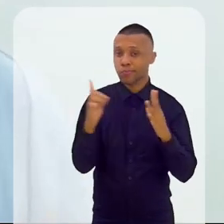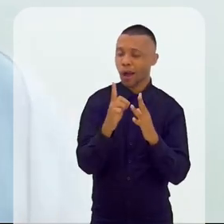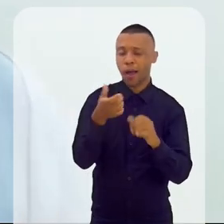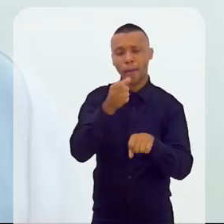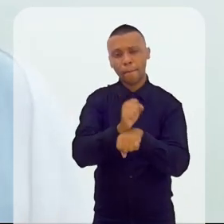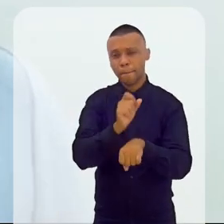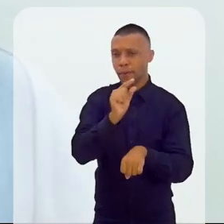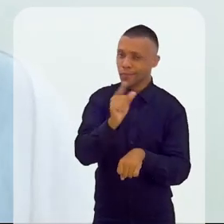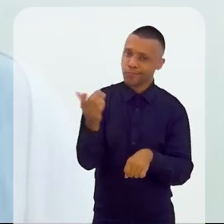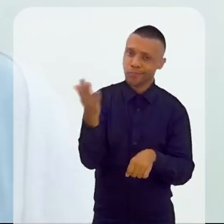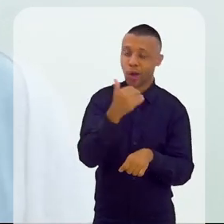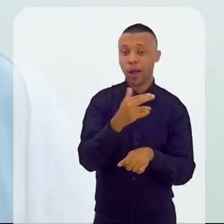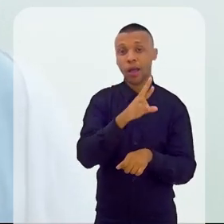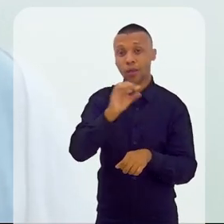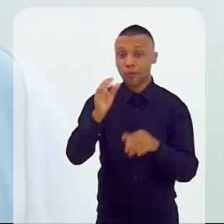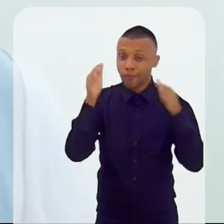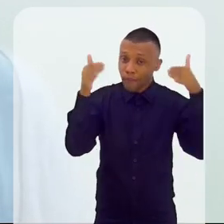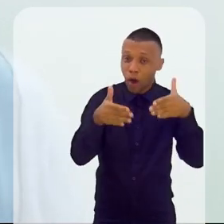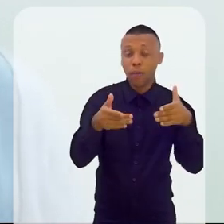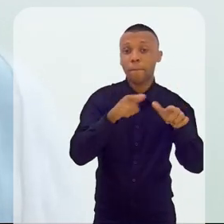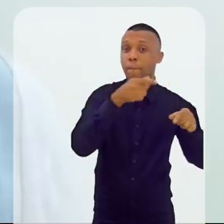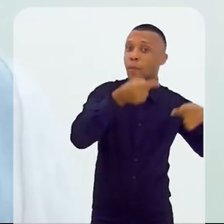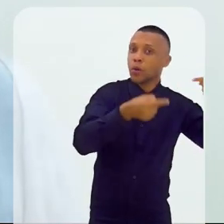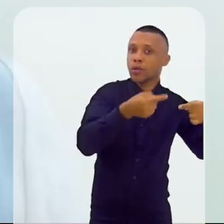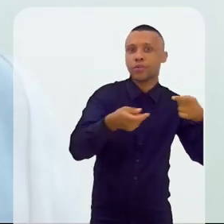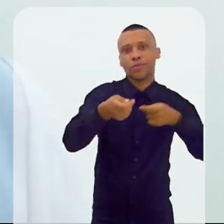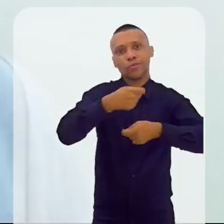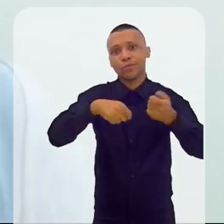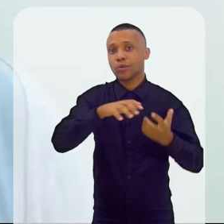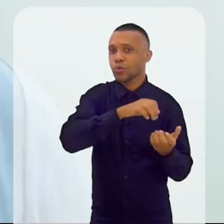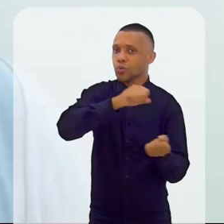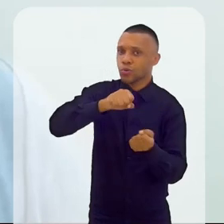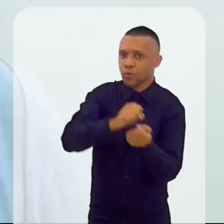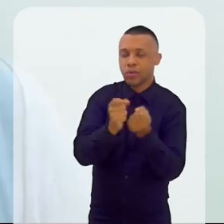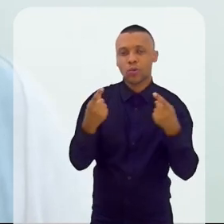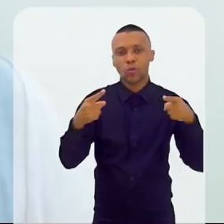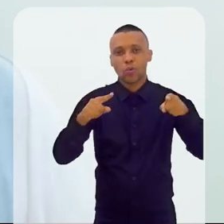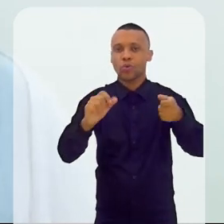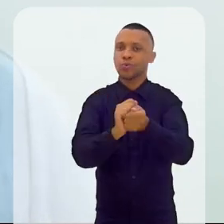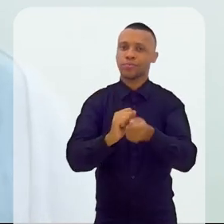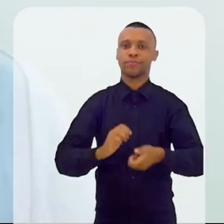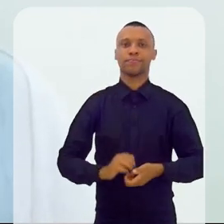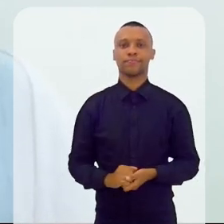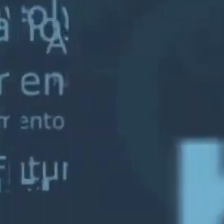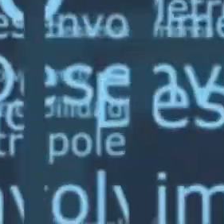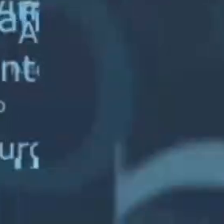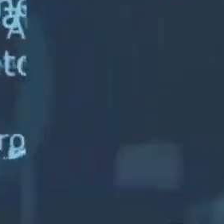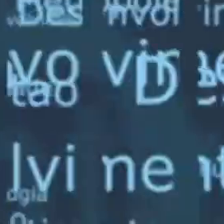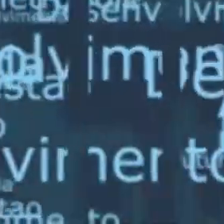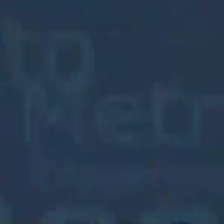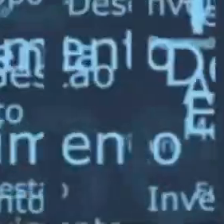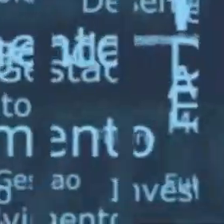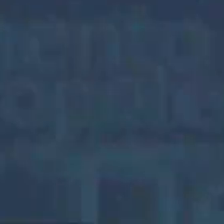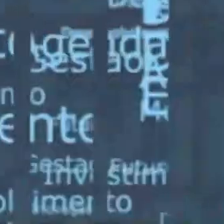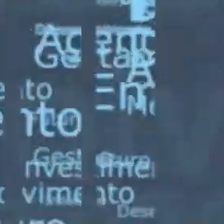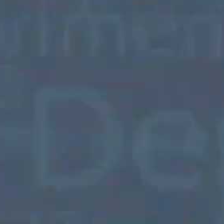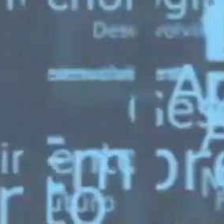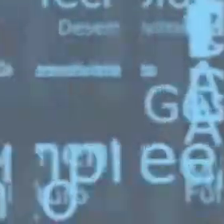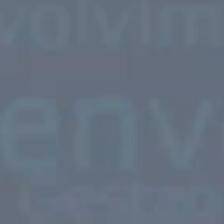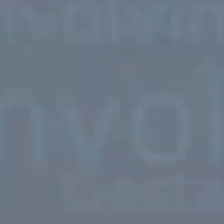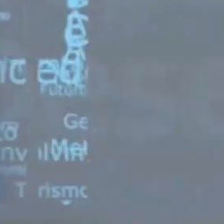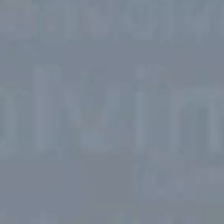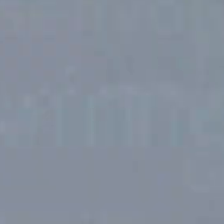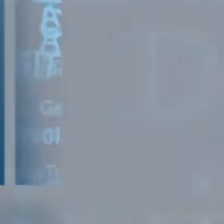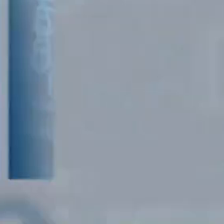bloco. Não saiam daí. Rio em Foco, aqui política, economia e sustentabilidade caminhando. Tchau, tchau.